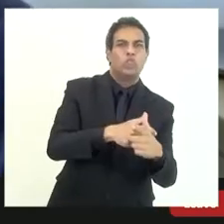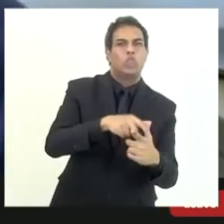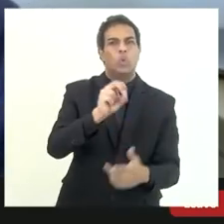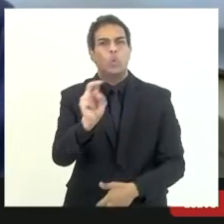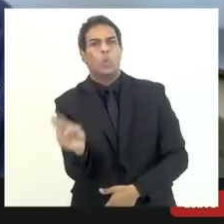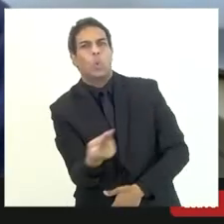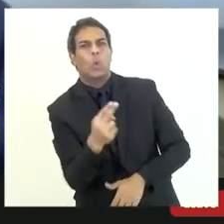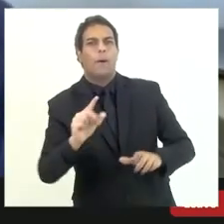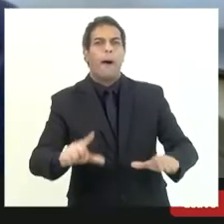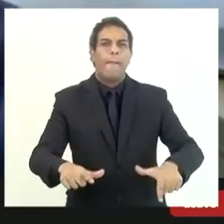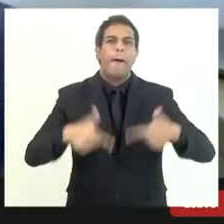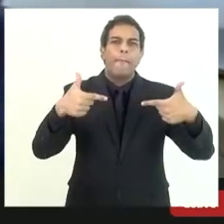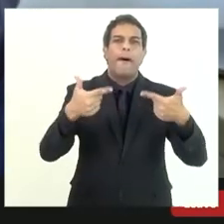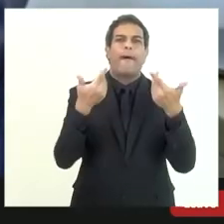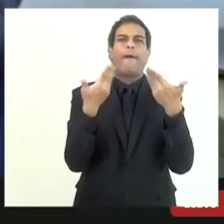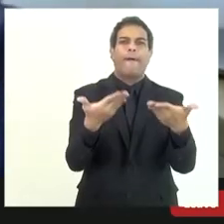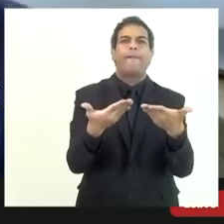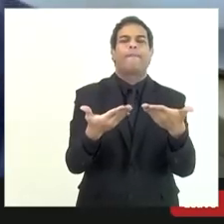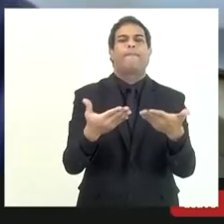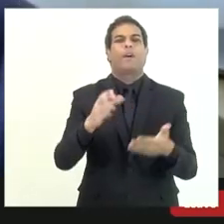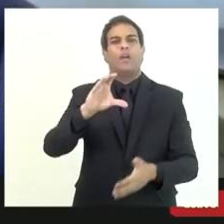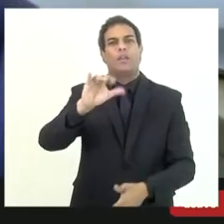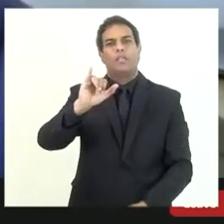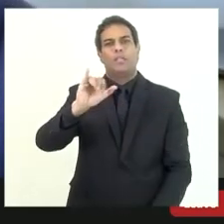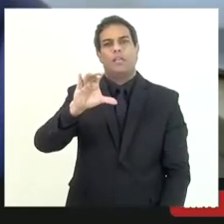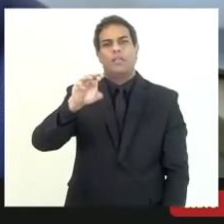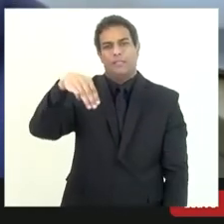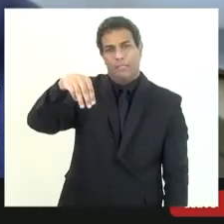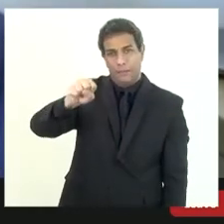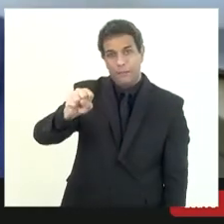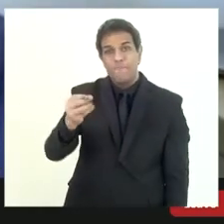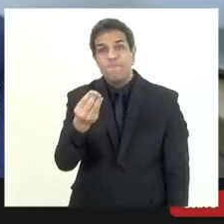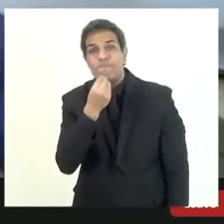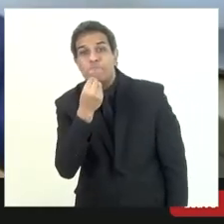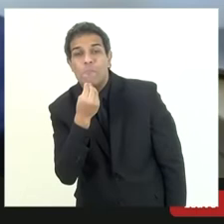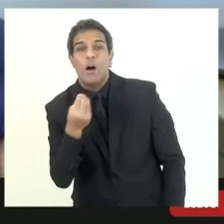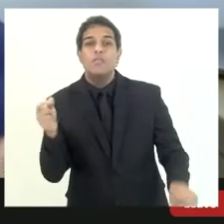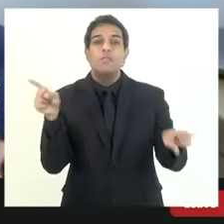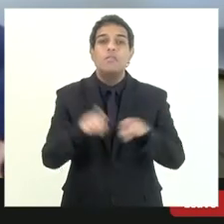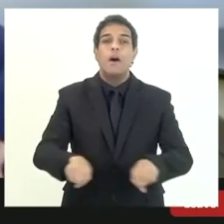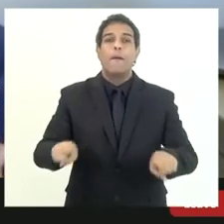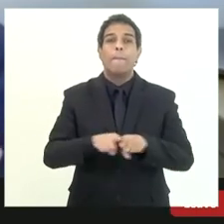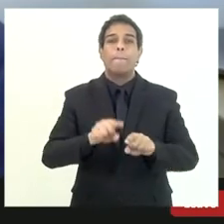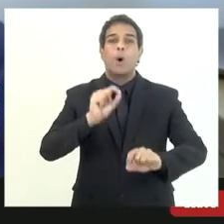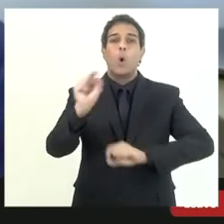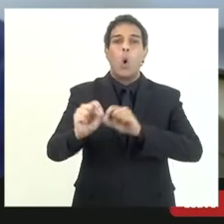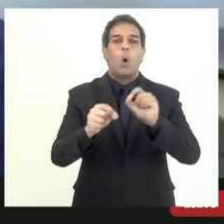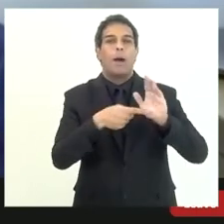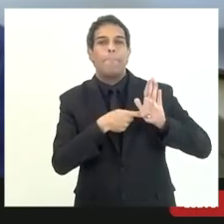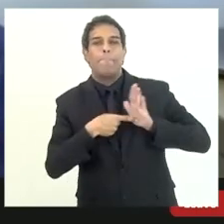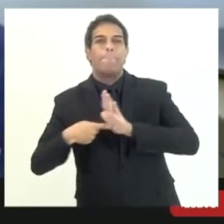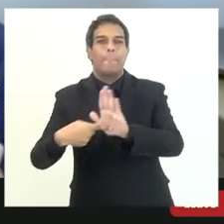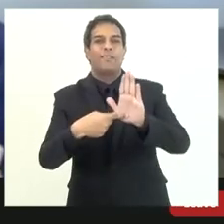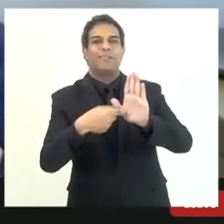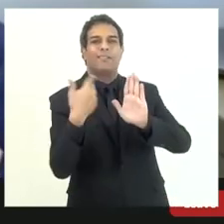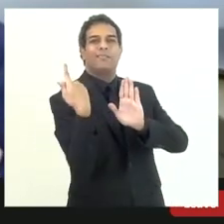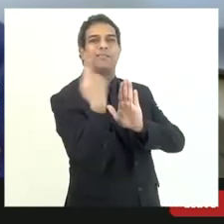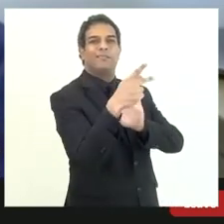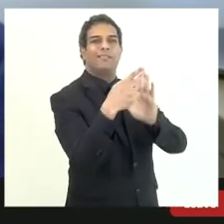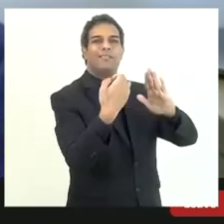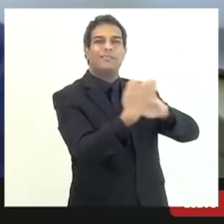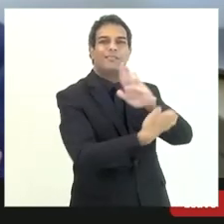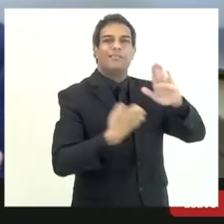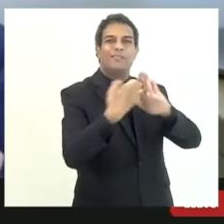aplicação do ICMS seria a hora também de demonstrar o